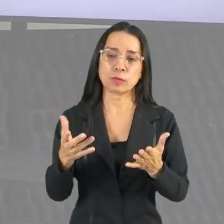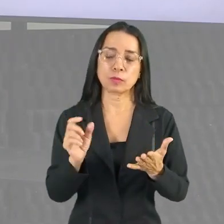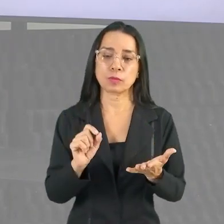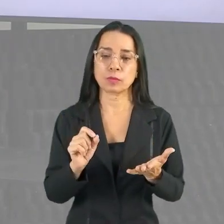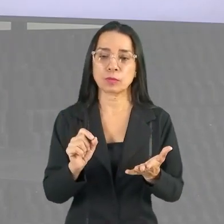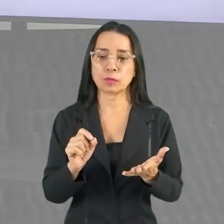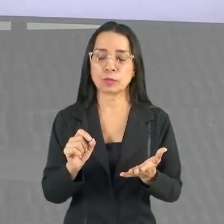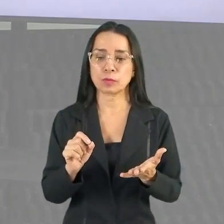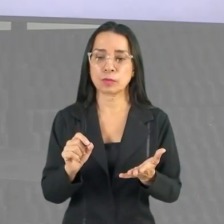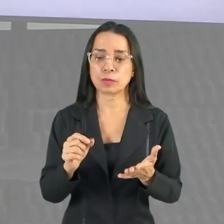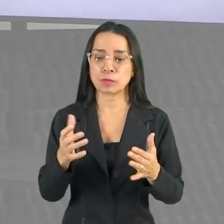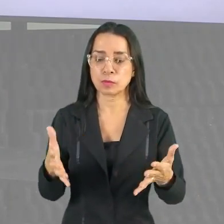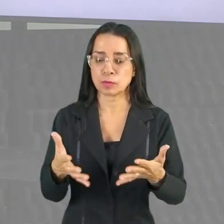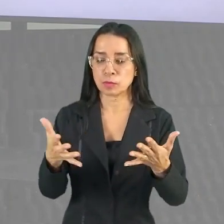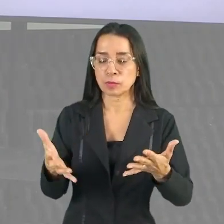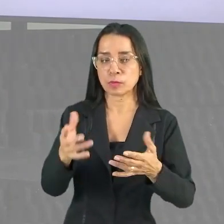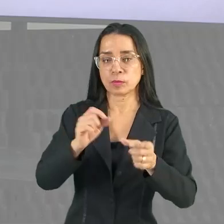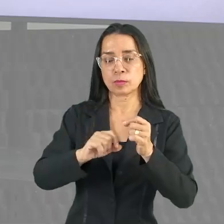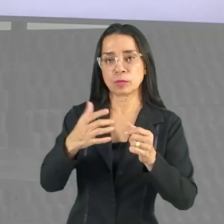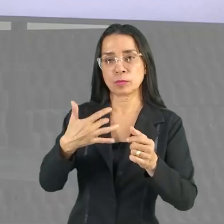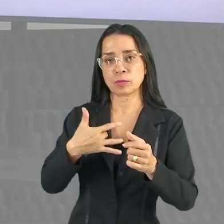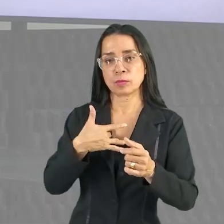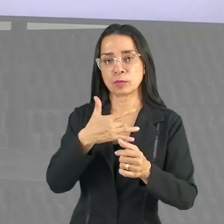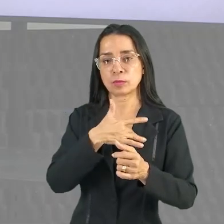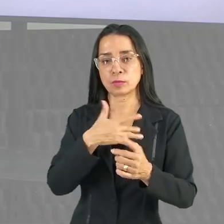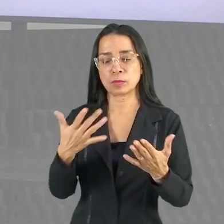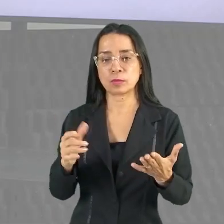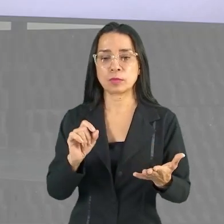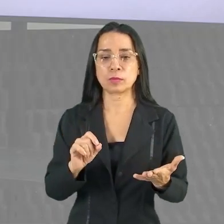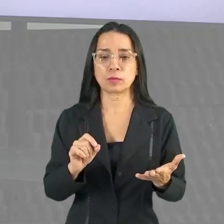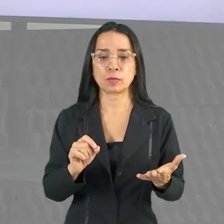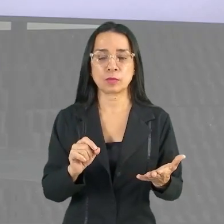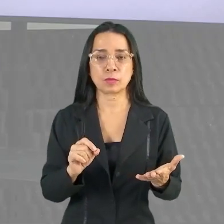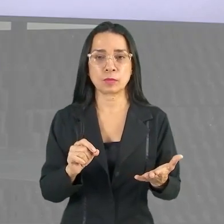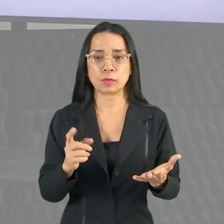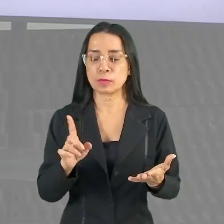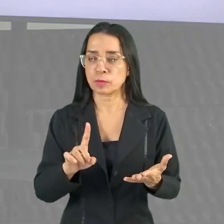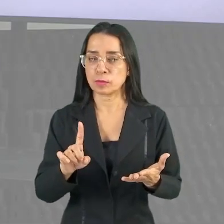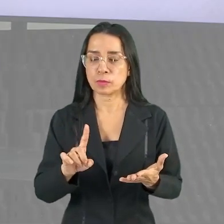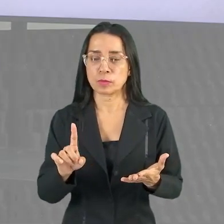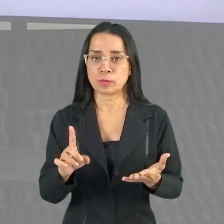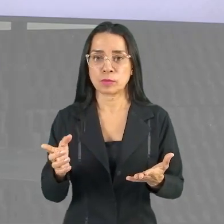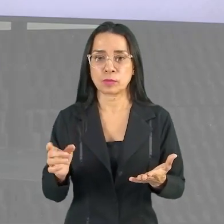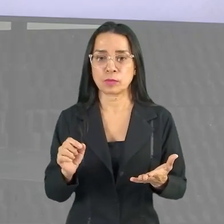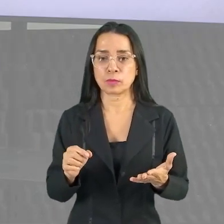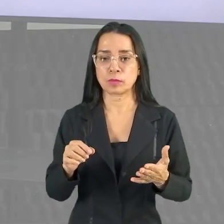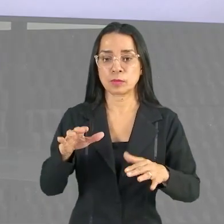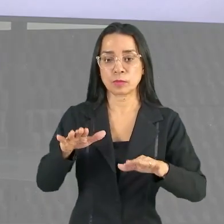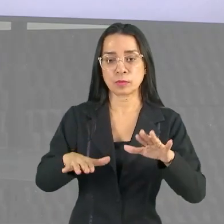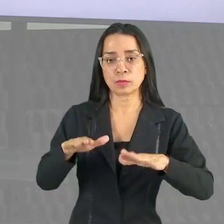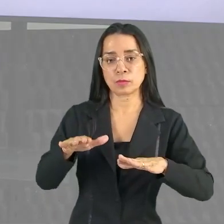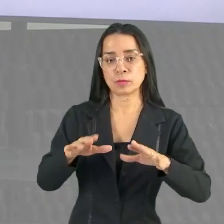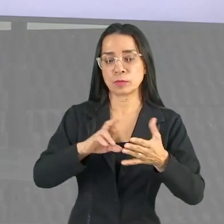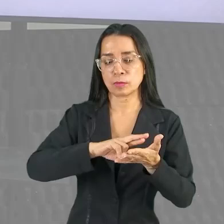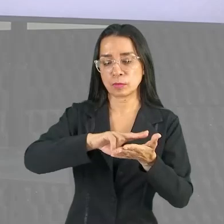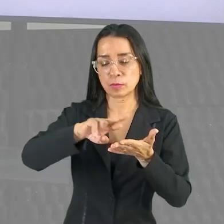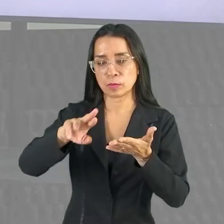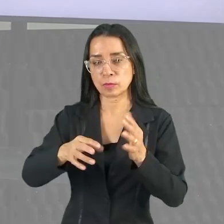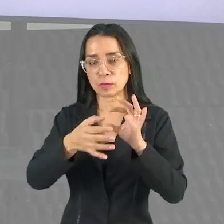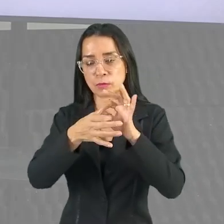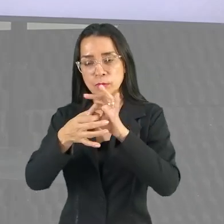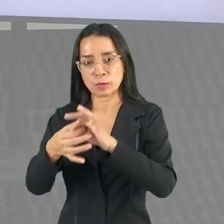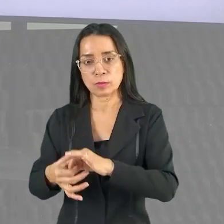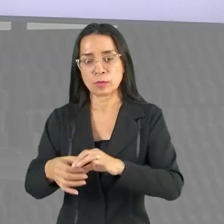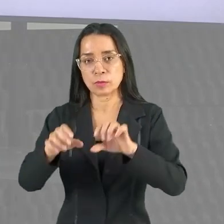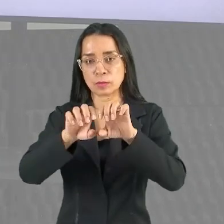indivíduo é que vai promover a saúde. E não é. Depende de várias situações, da